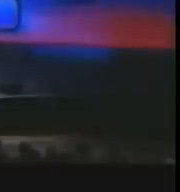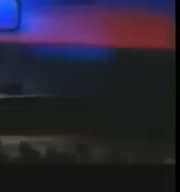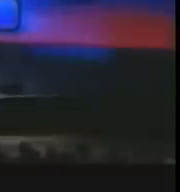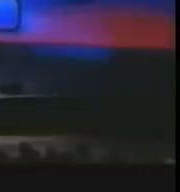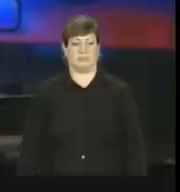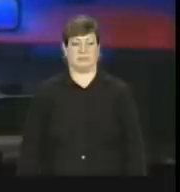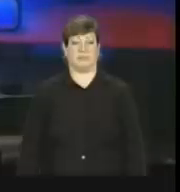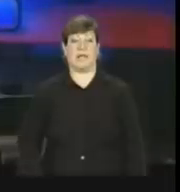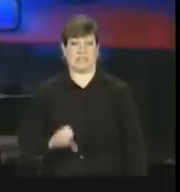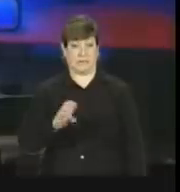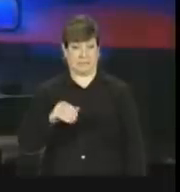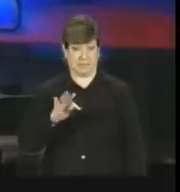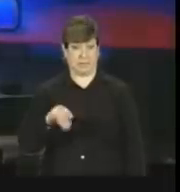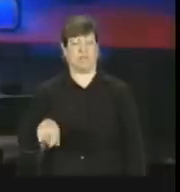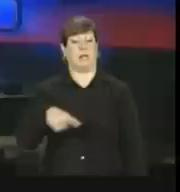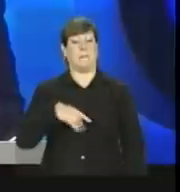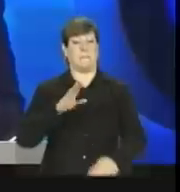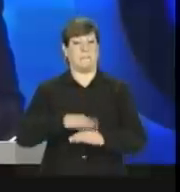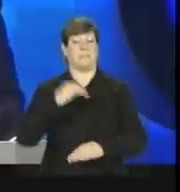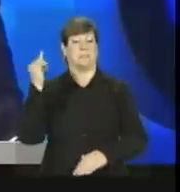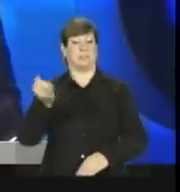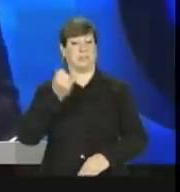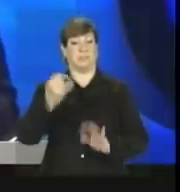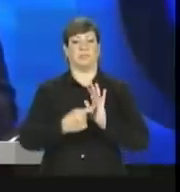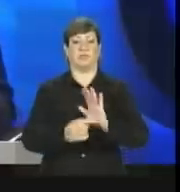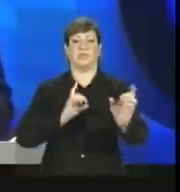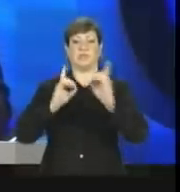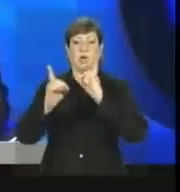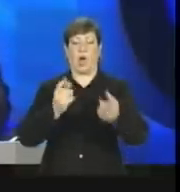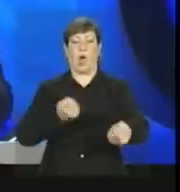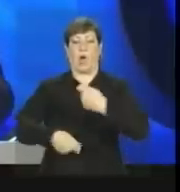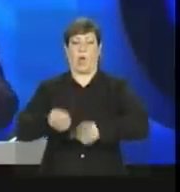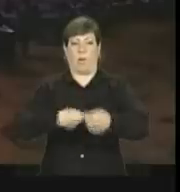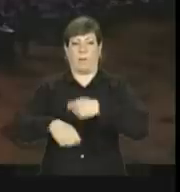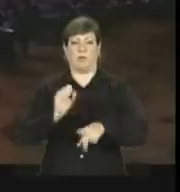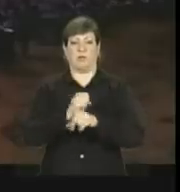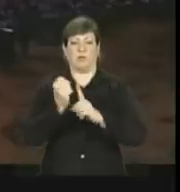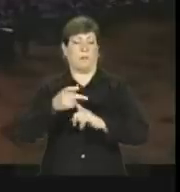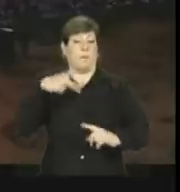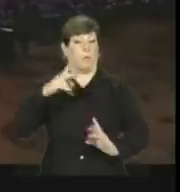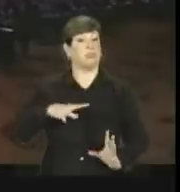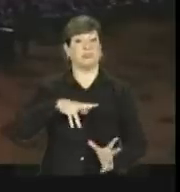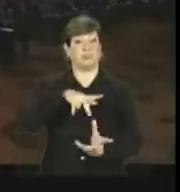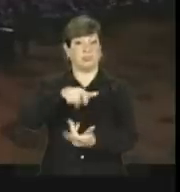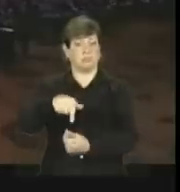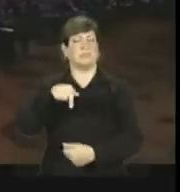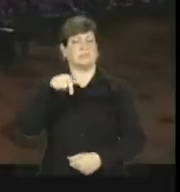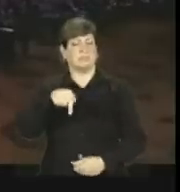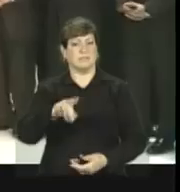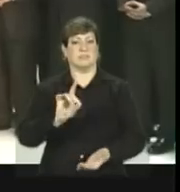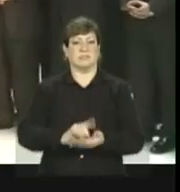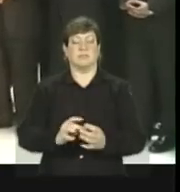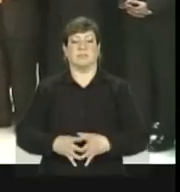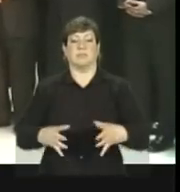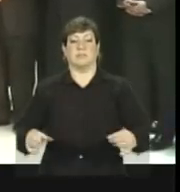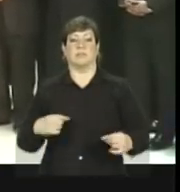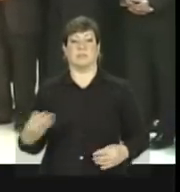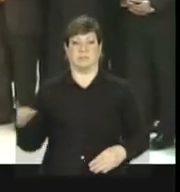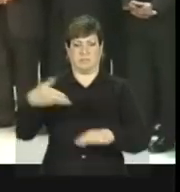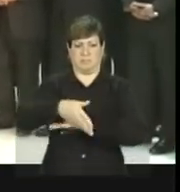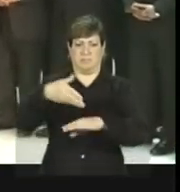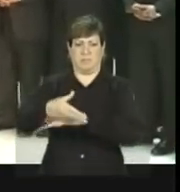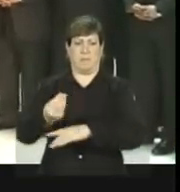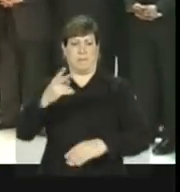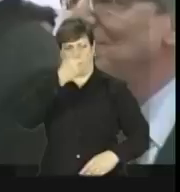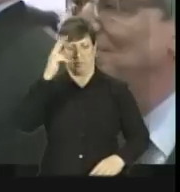A SEBIT é a mais importante plataforma de diálogo econômico e sociopolítico no mundo. Isso mesmo é realçado pela presença de números